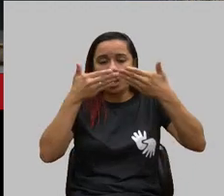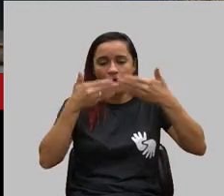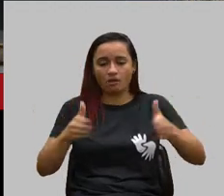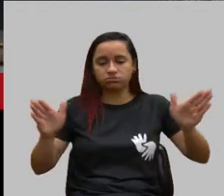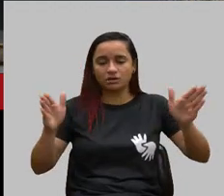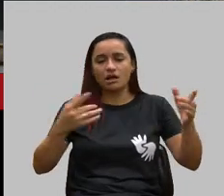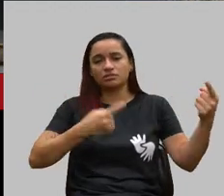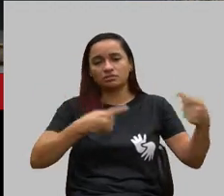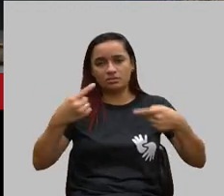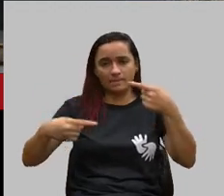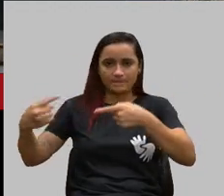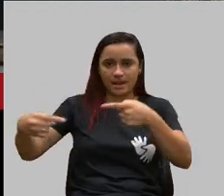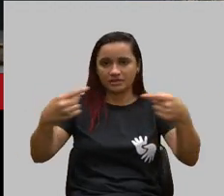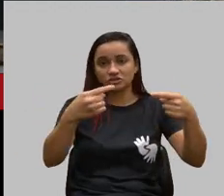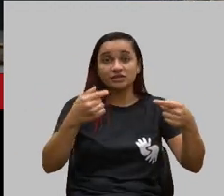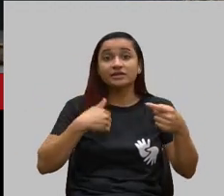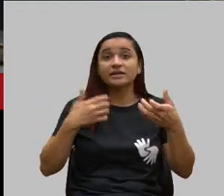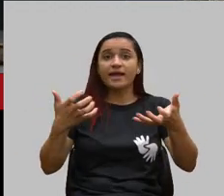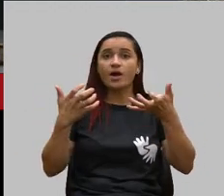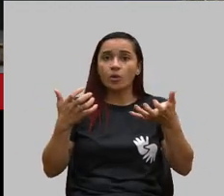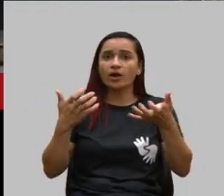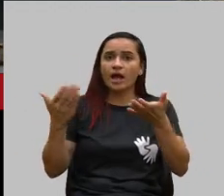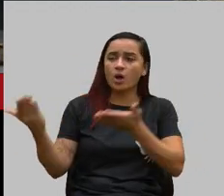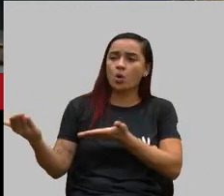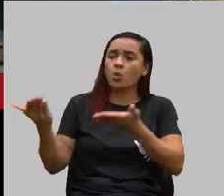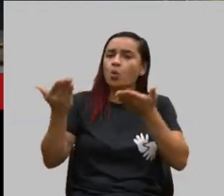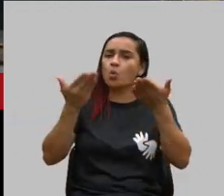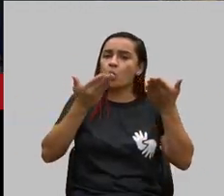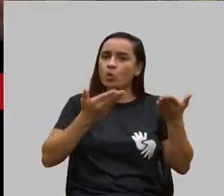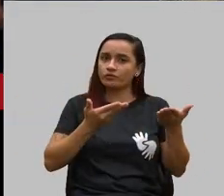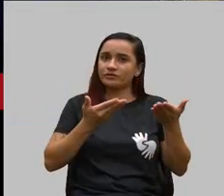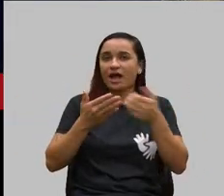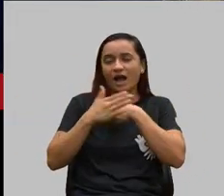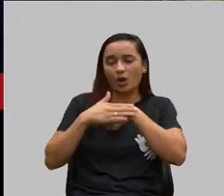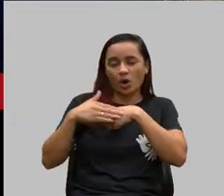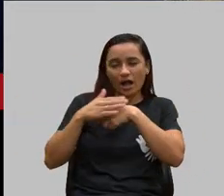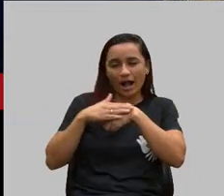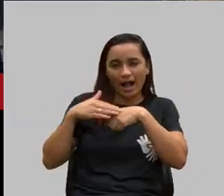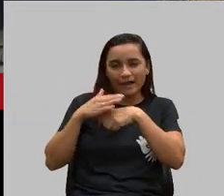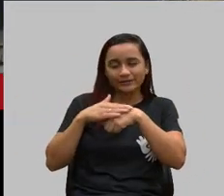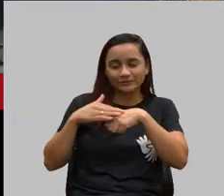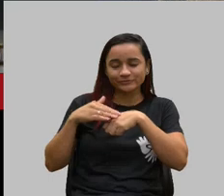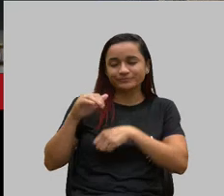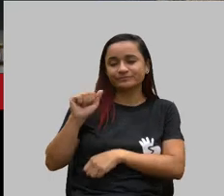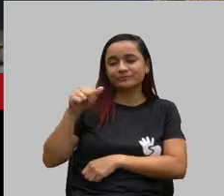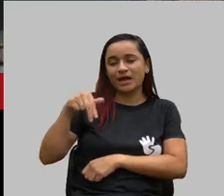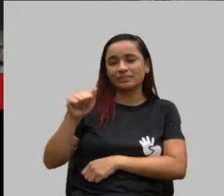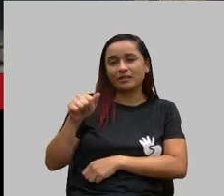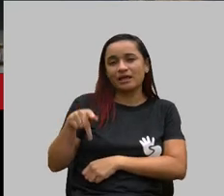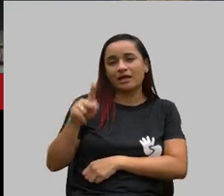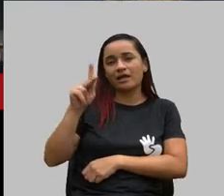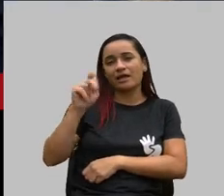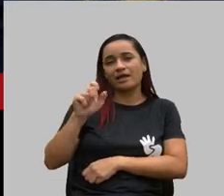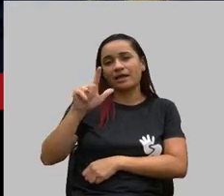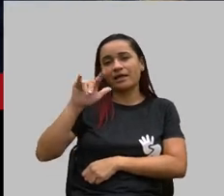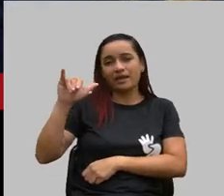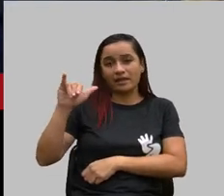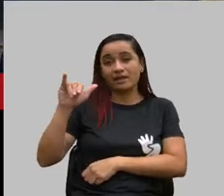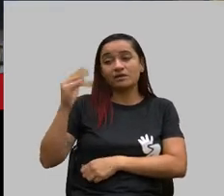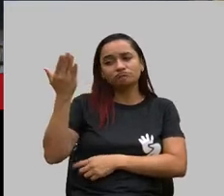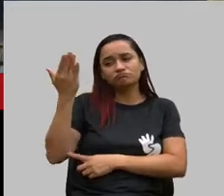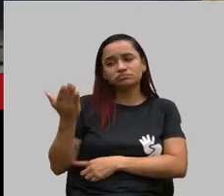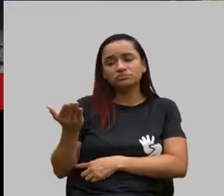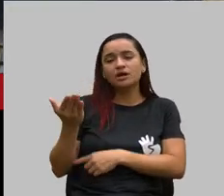Eu queria convocar aqui, na verdade, convidar com muito carinho, viu, Ana Kelly? Que a senhora falasse